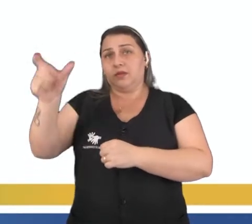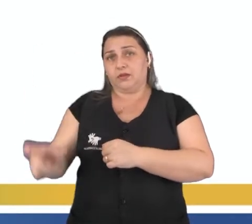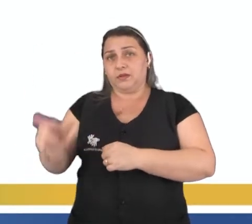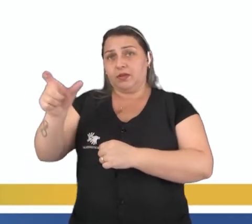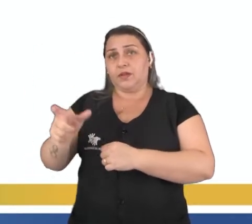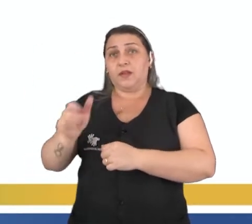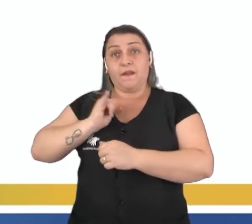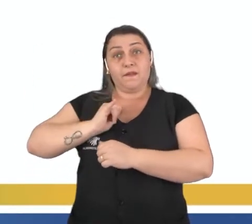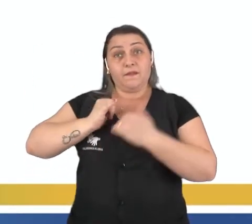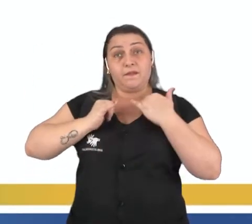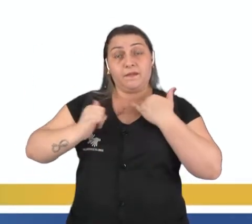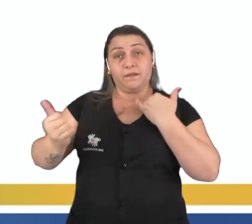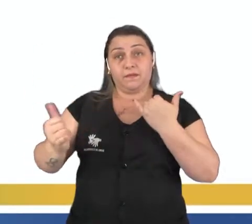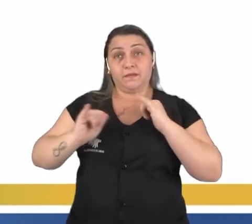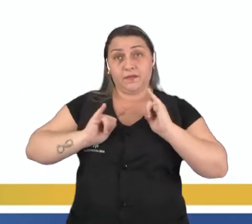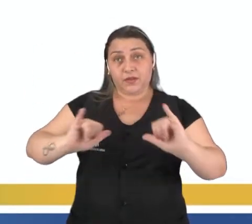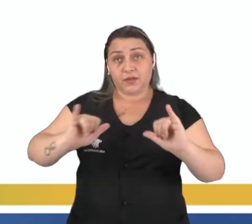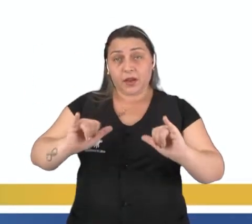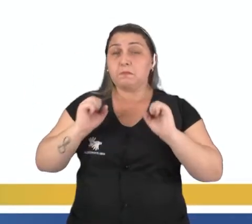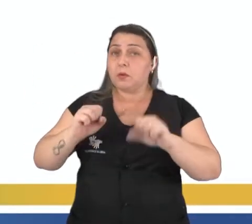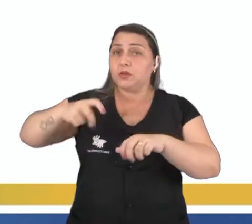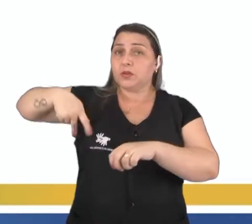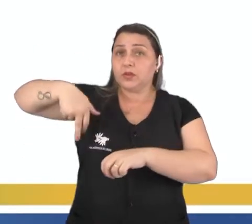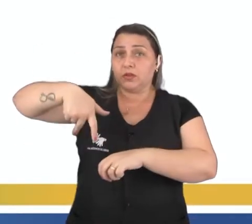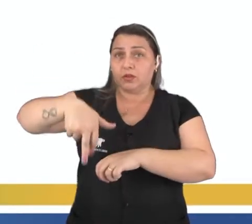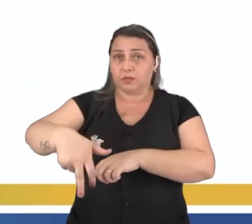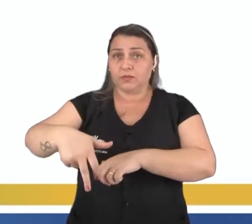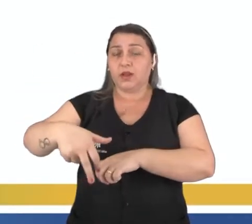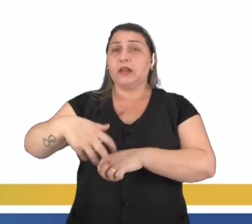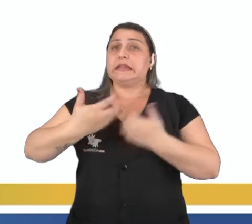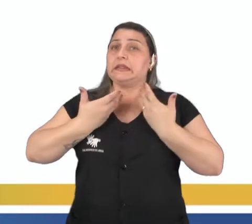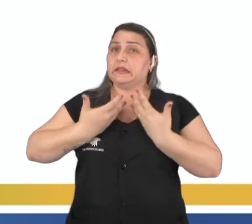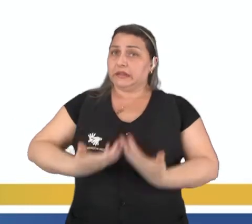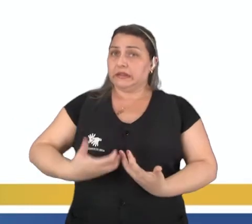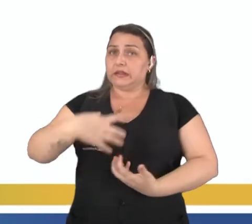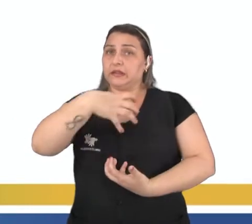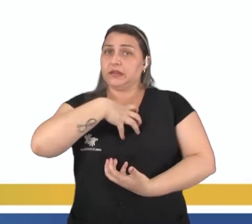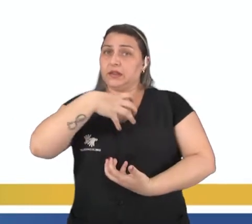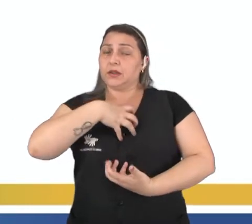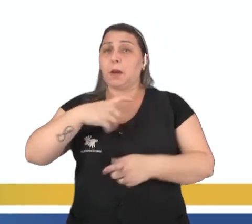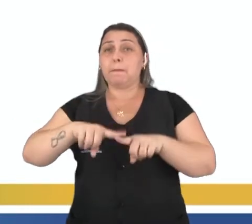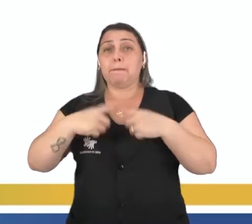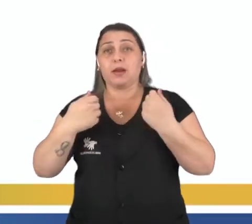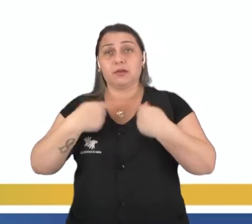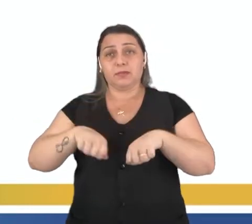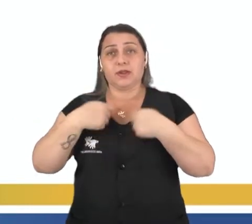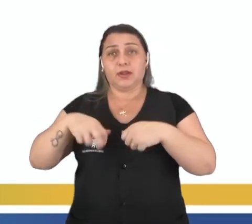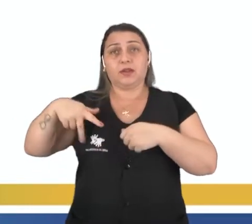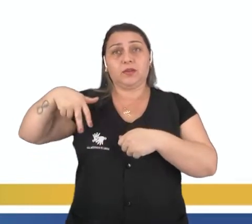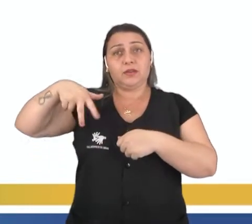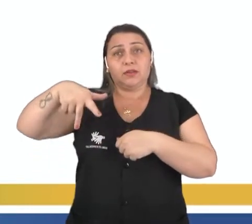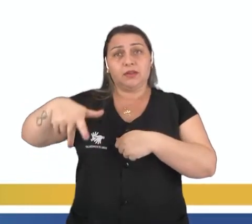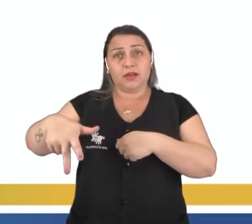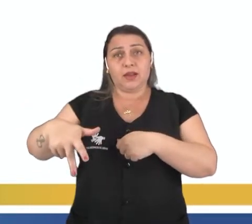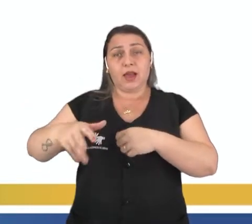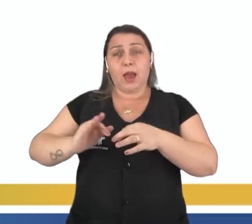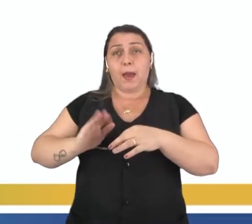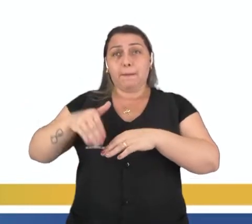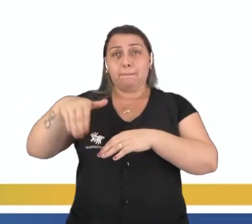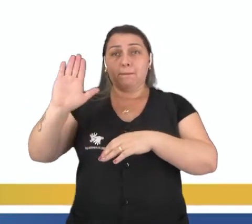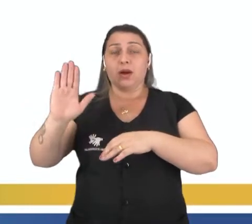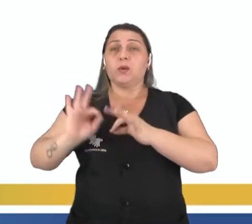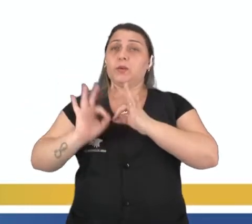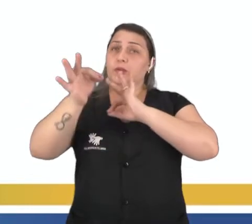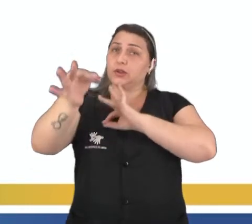alertados de que eles poderiam caminhar ao sentir-se cansados, né? Mas eles deveriam percorrer a maior distância